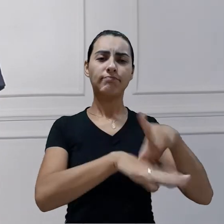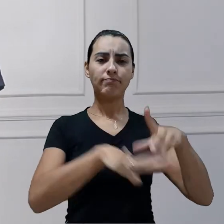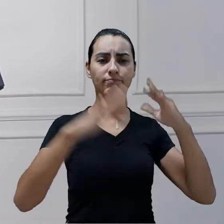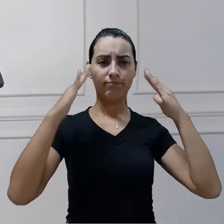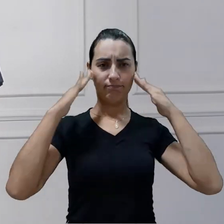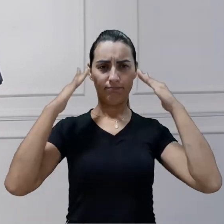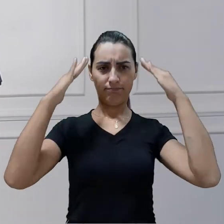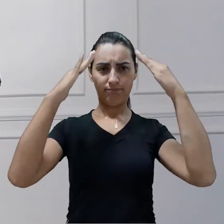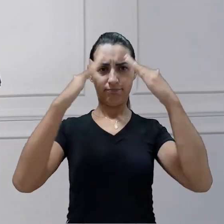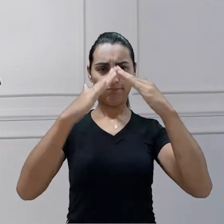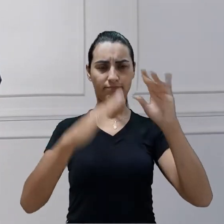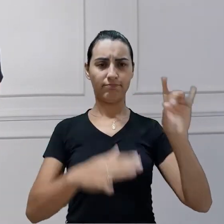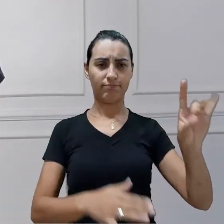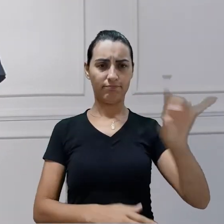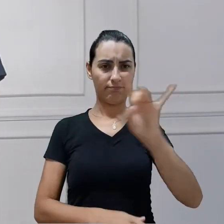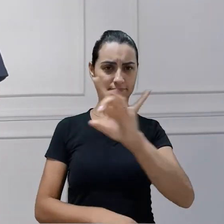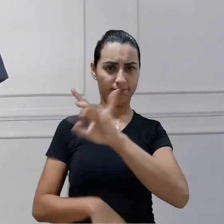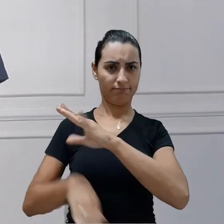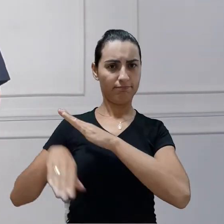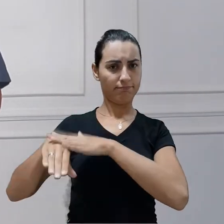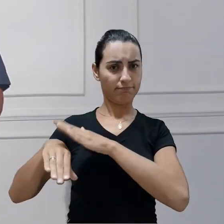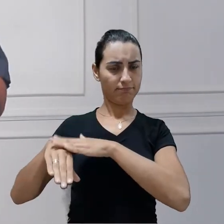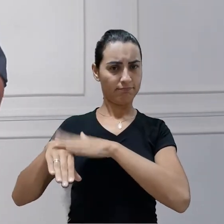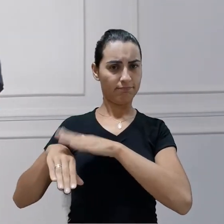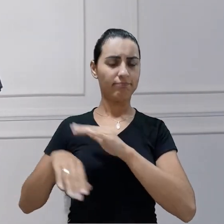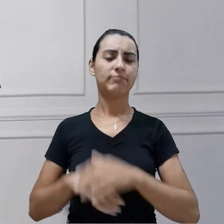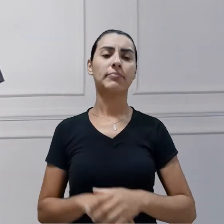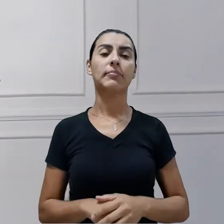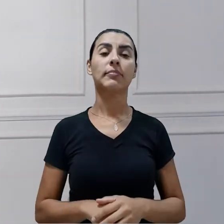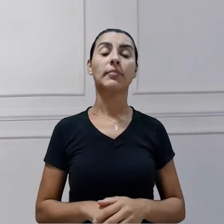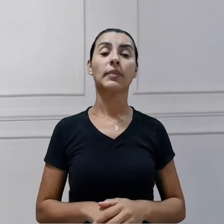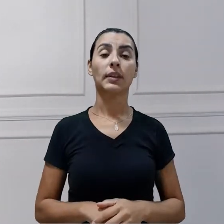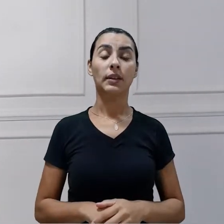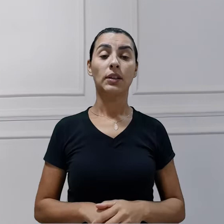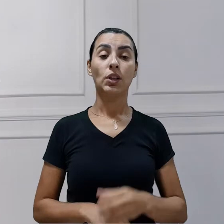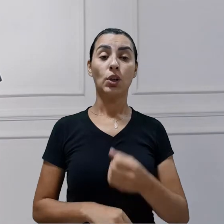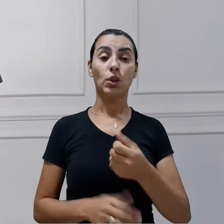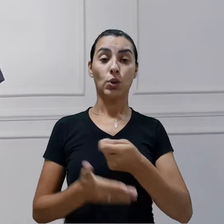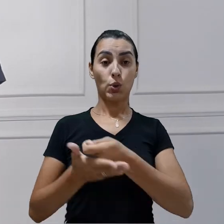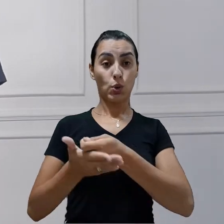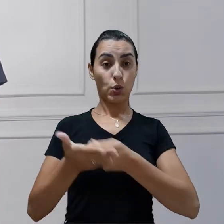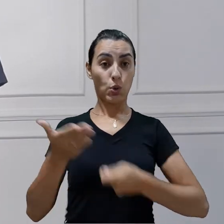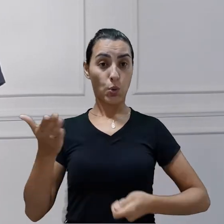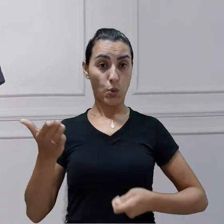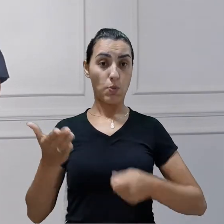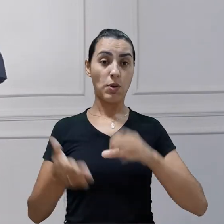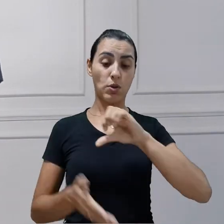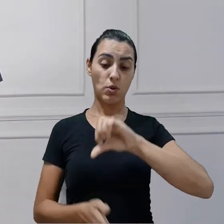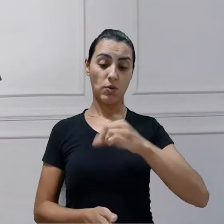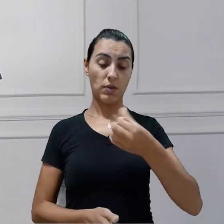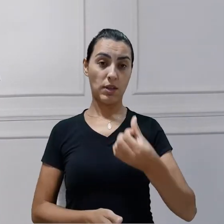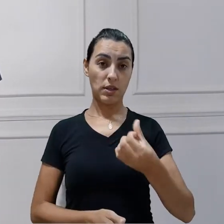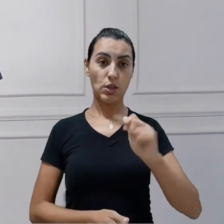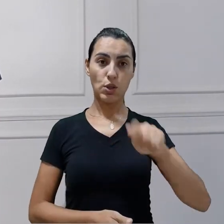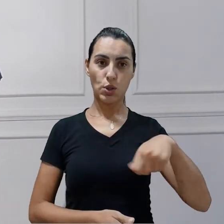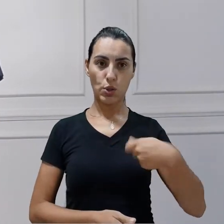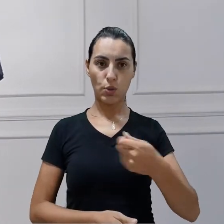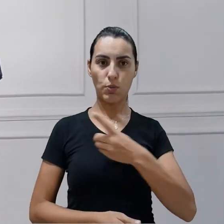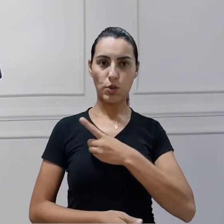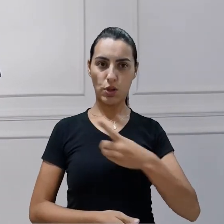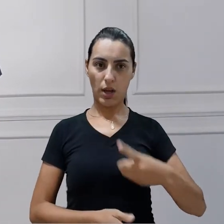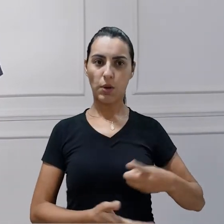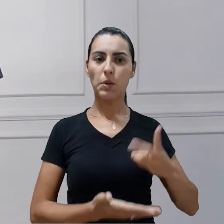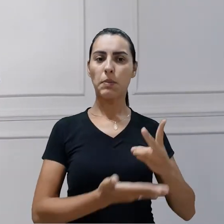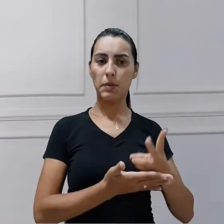de cada um. Porém, como vai nos dizer o documento 96, sobre o diaconato permanente, ele deve passar